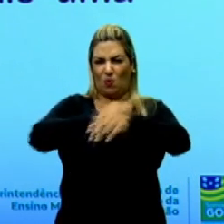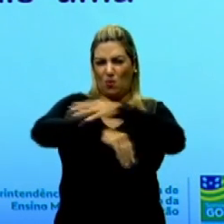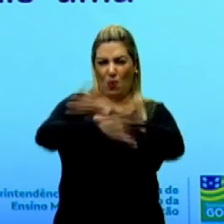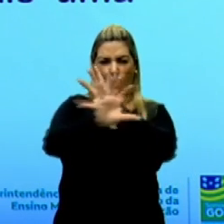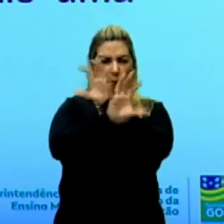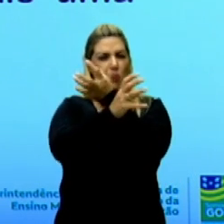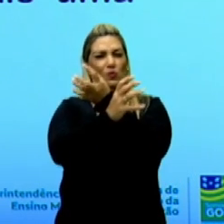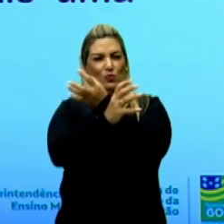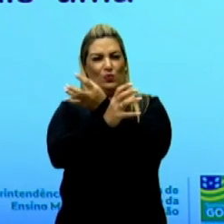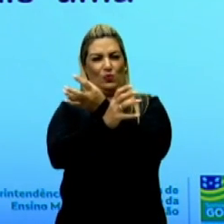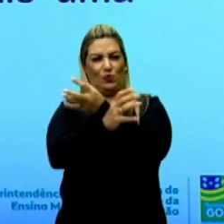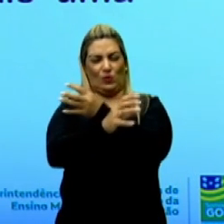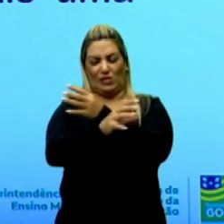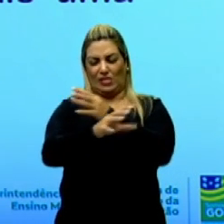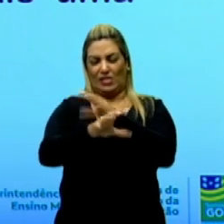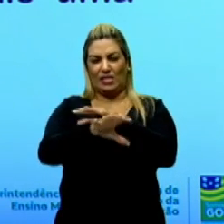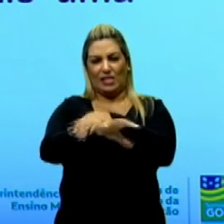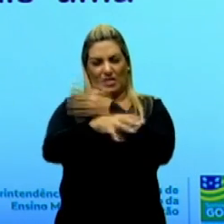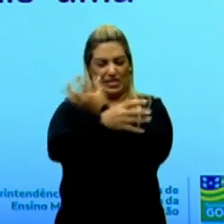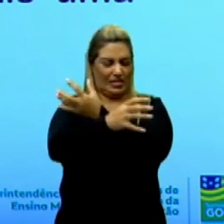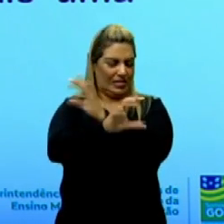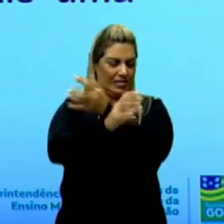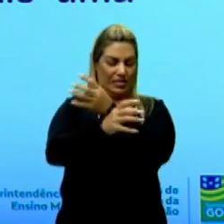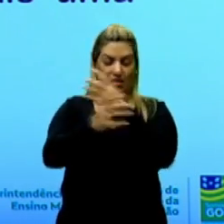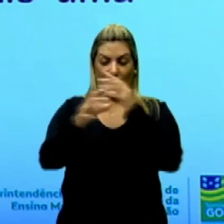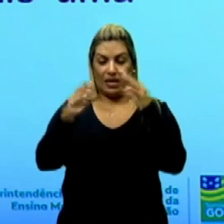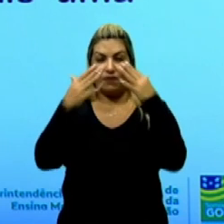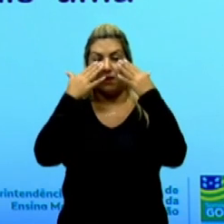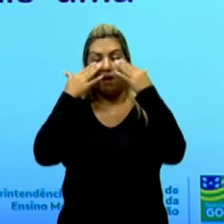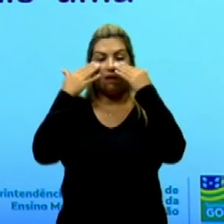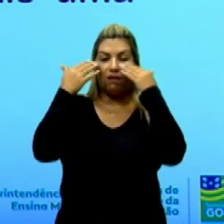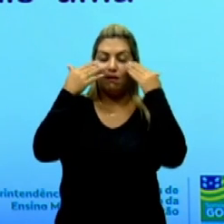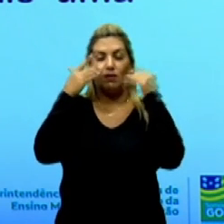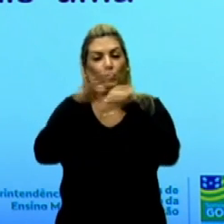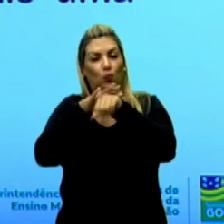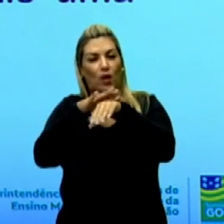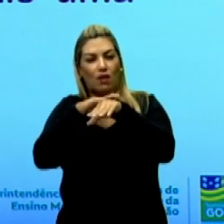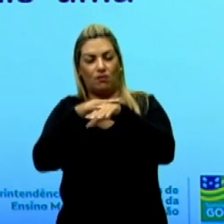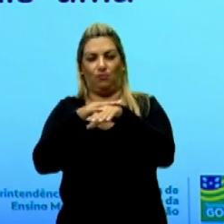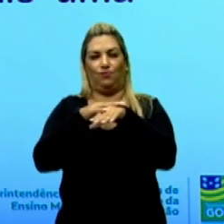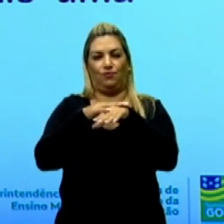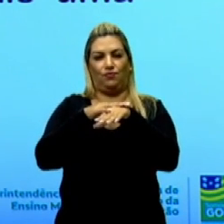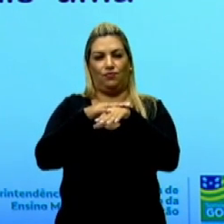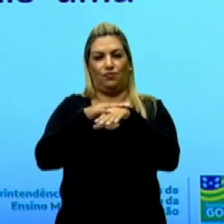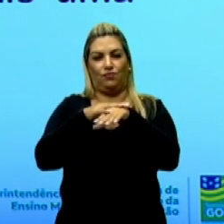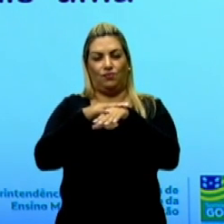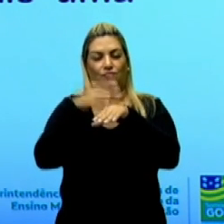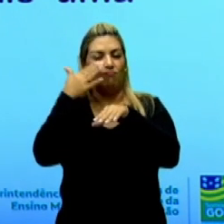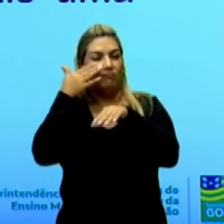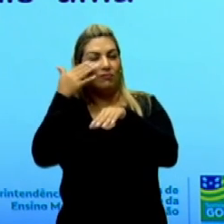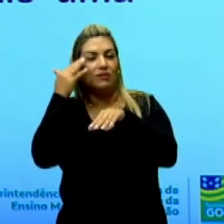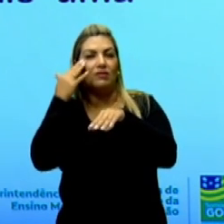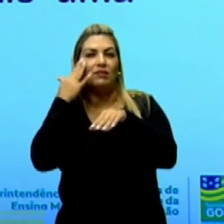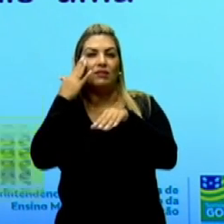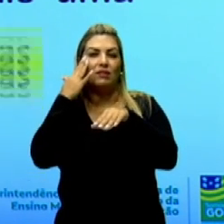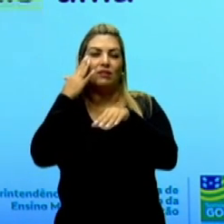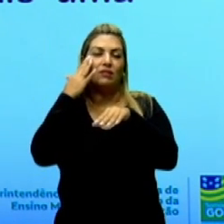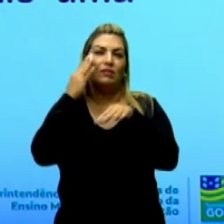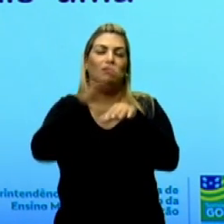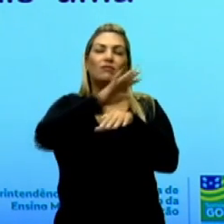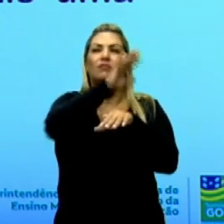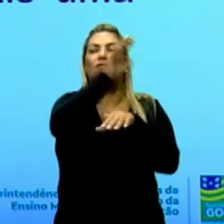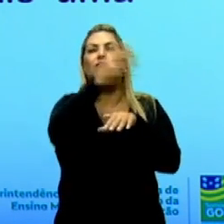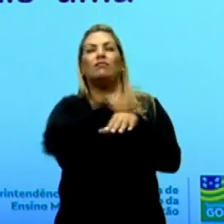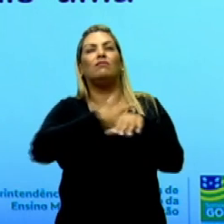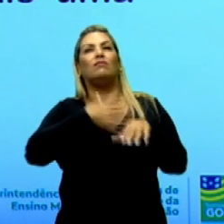Levava a mãozinha imunda aos pobres olhos doentes. E com a outra, tateava o peito da mãe,